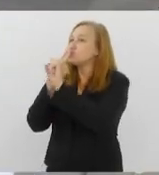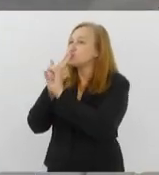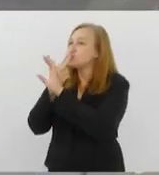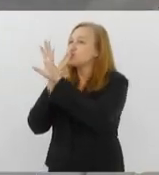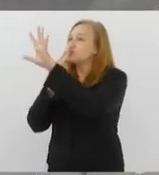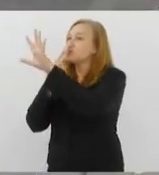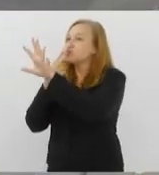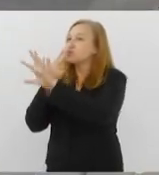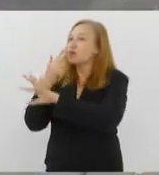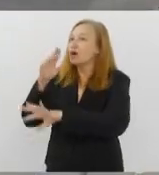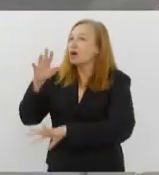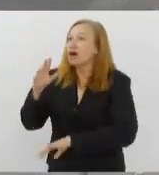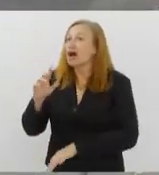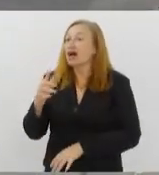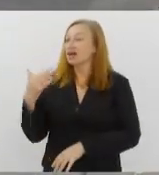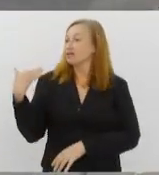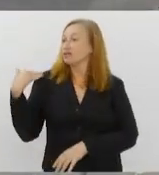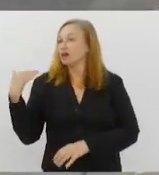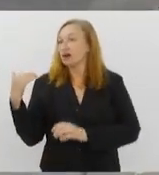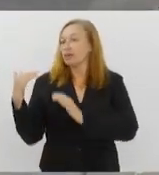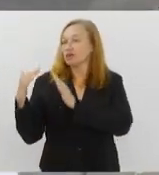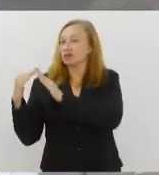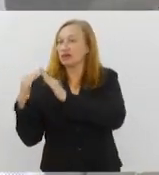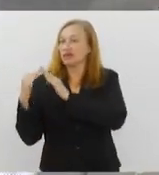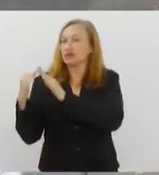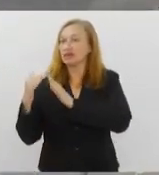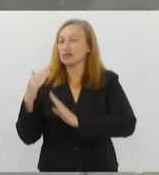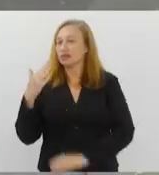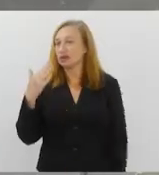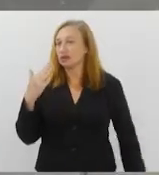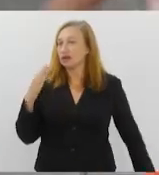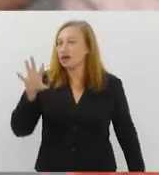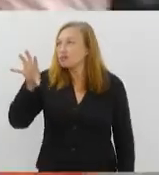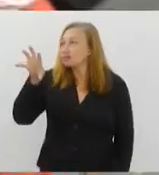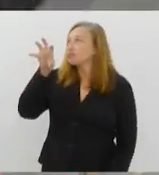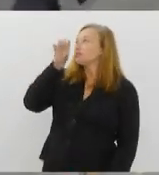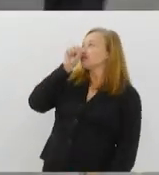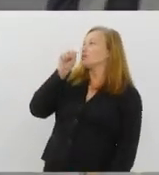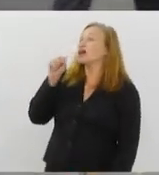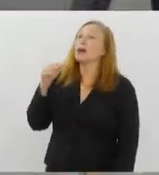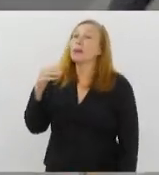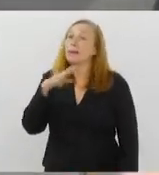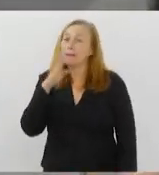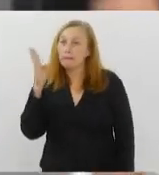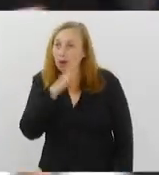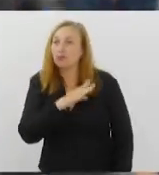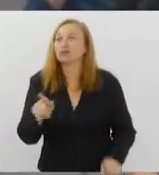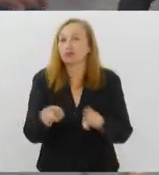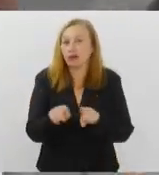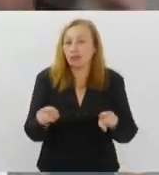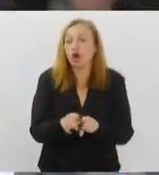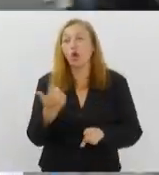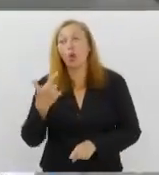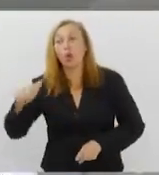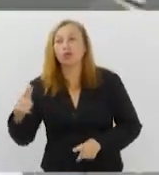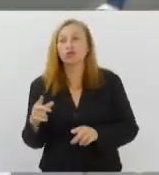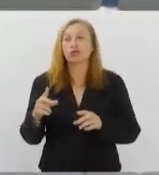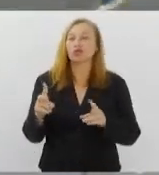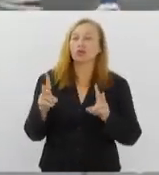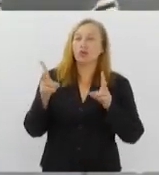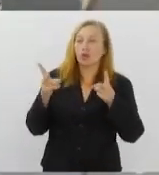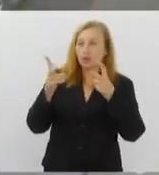ingerir aquilo, vai respirar aquilo e aquilo vai fazer tanto mal quanto. E aí tem uma outra observação que é o seguinte.